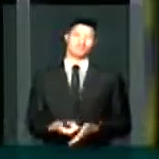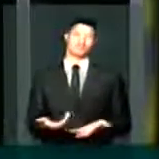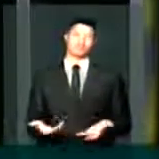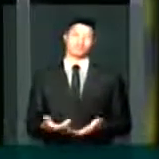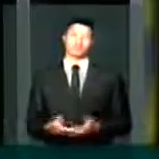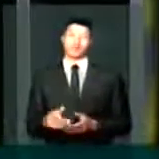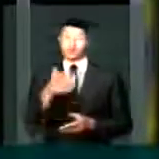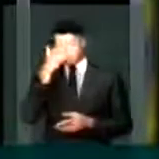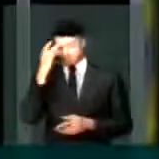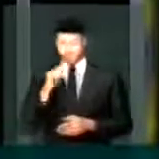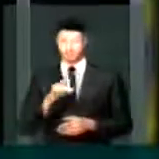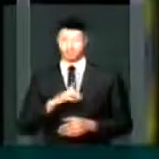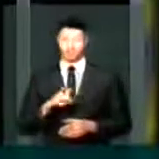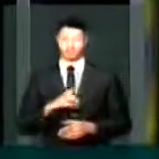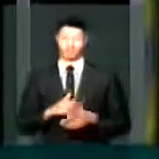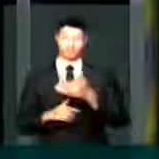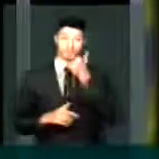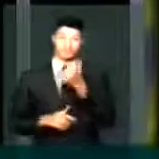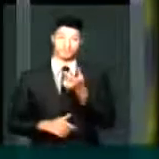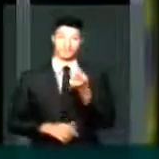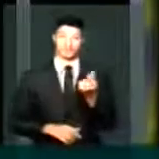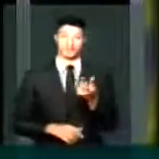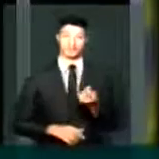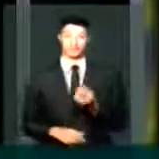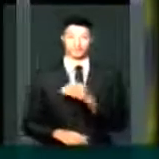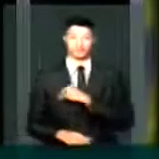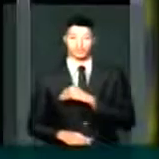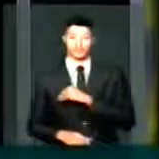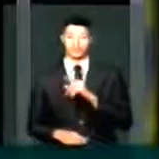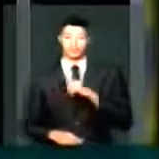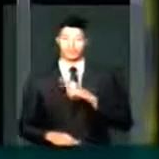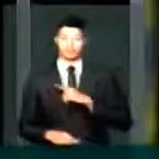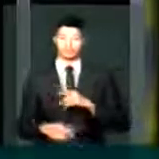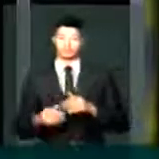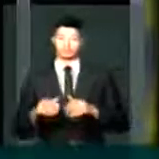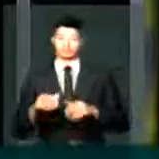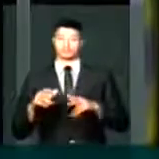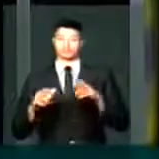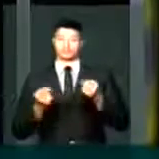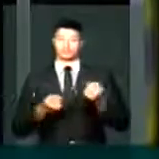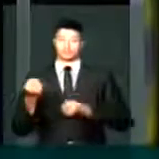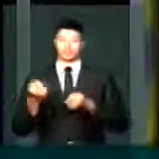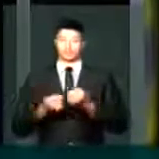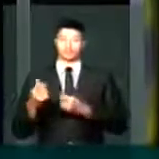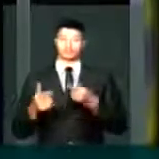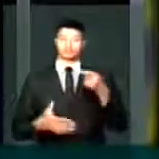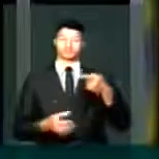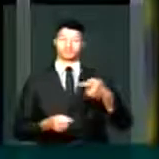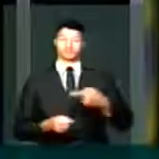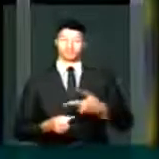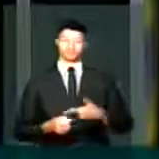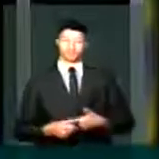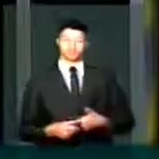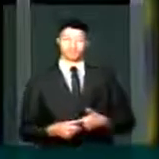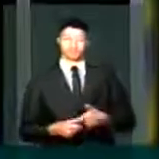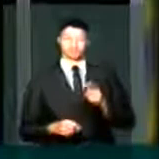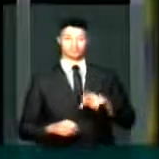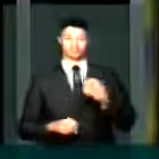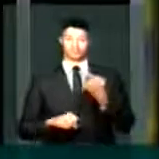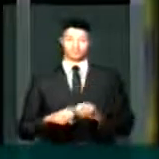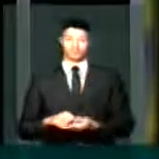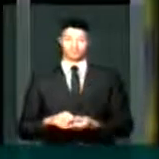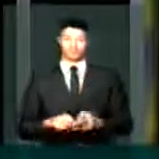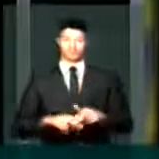Aquele que detém o melhor poder adquisitivo e tem o veículo particular, está pagando muito